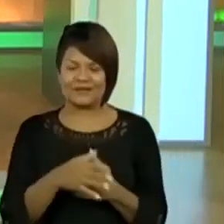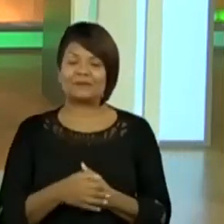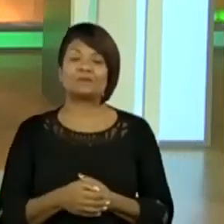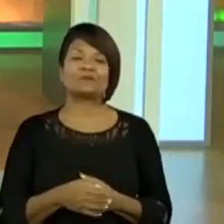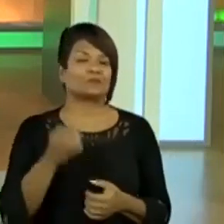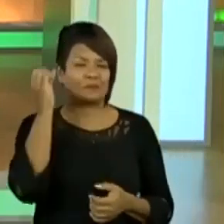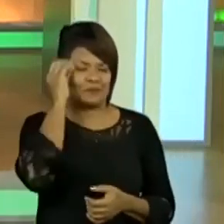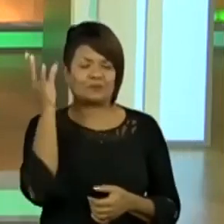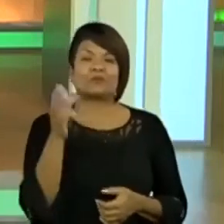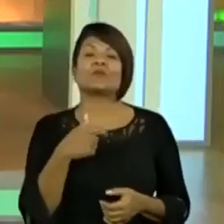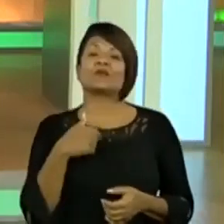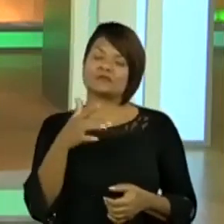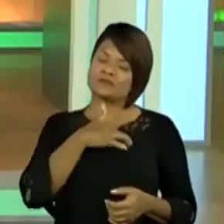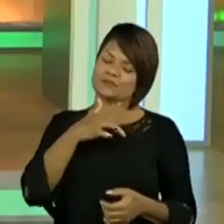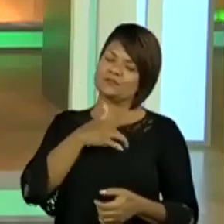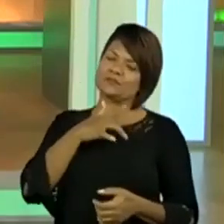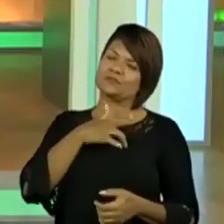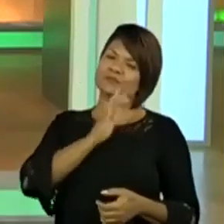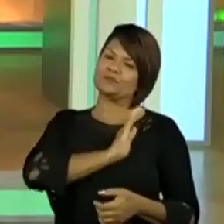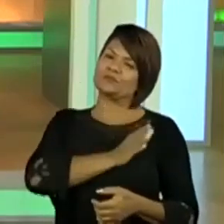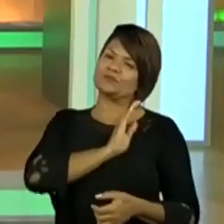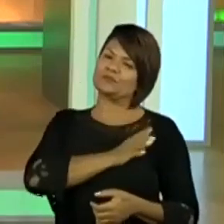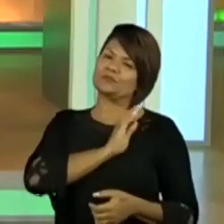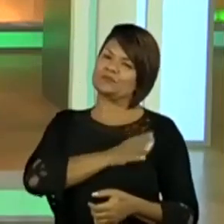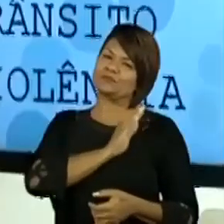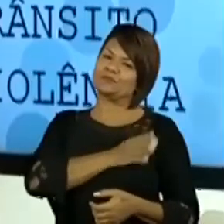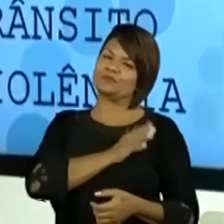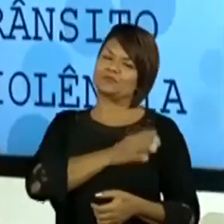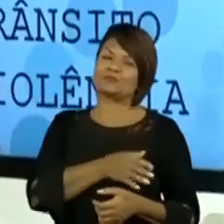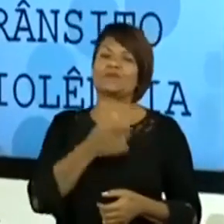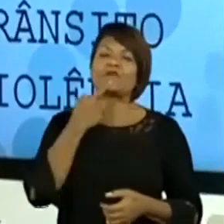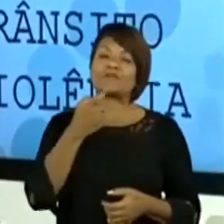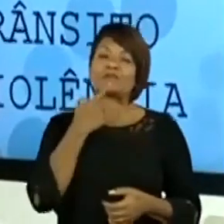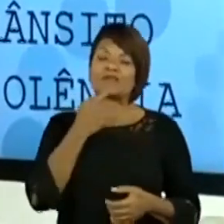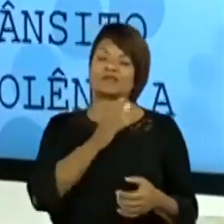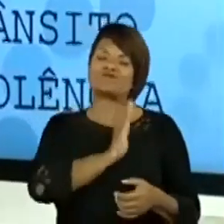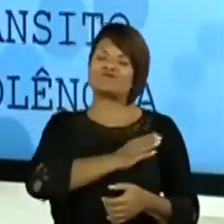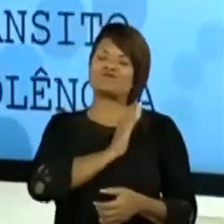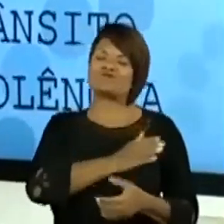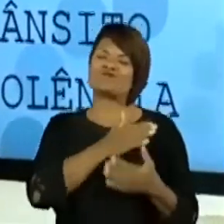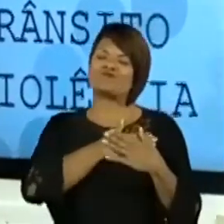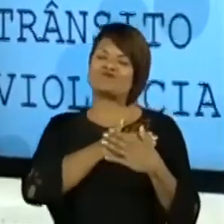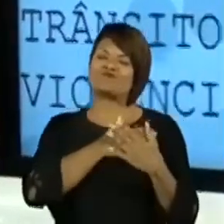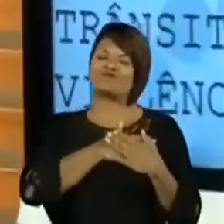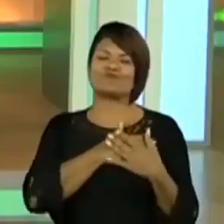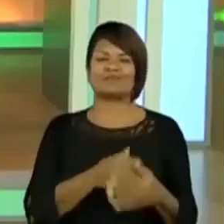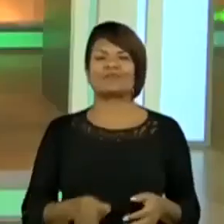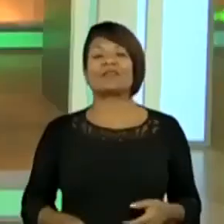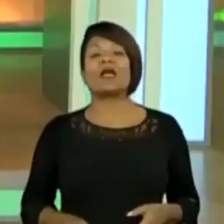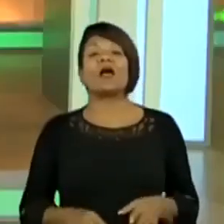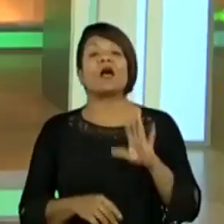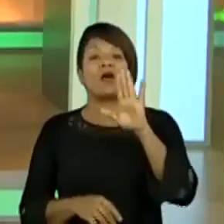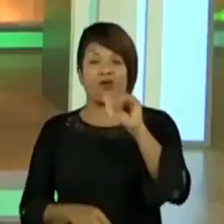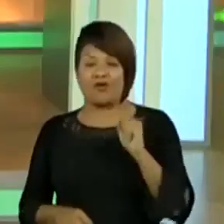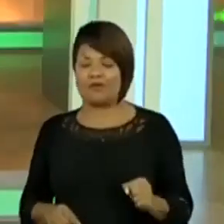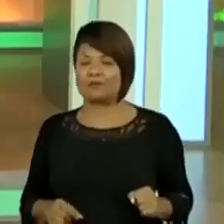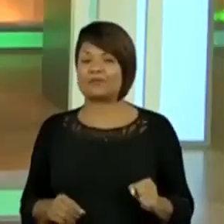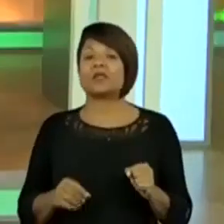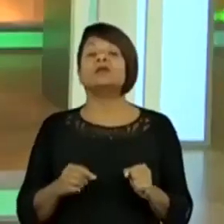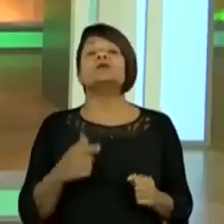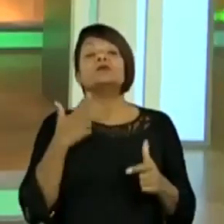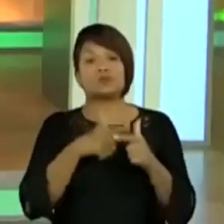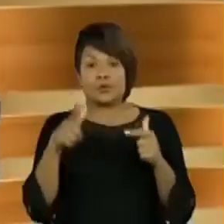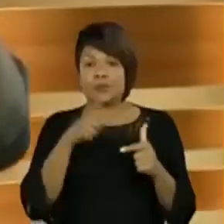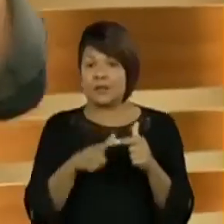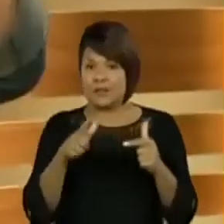Mas você mora no meu vermelho aqui, No coração vermelho, tá, Maria? Olha só. Maria. E um dos grandes problemas